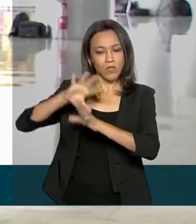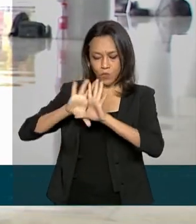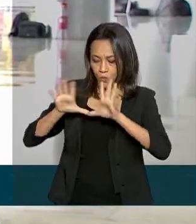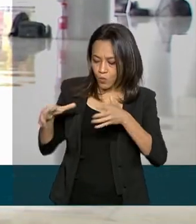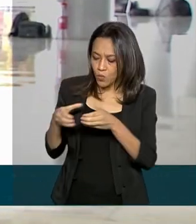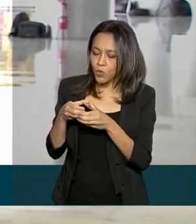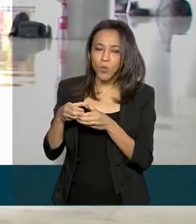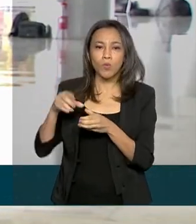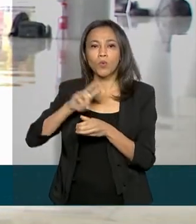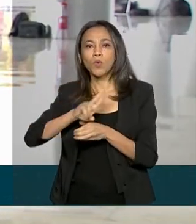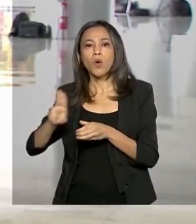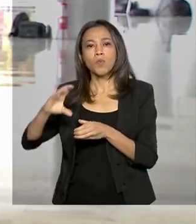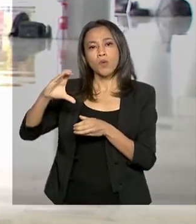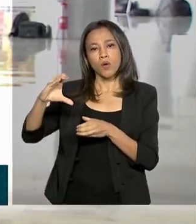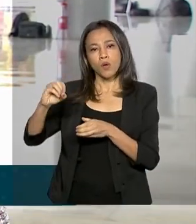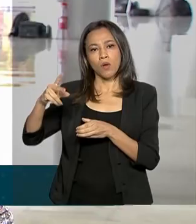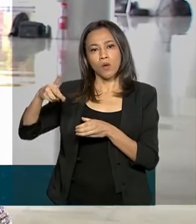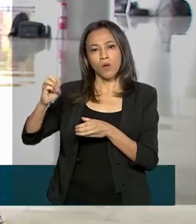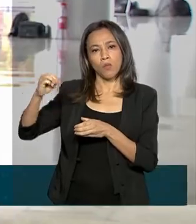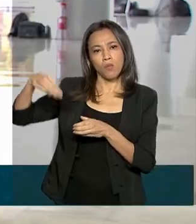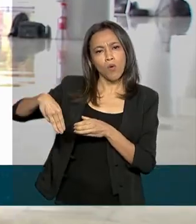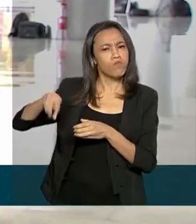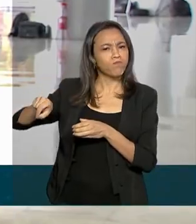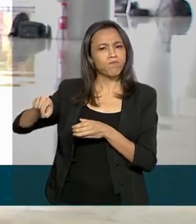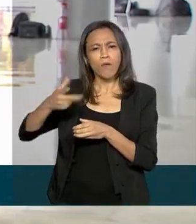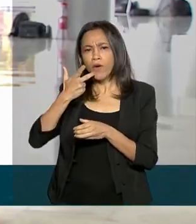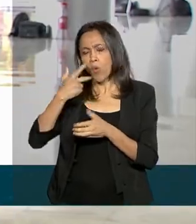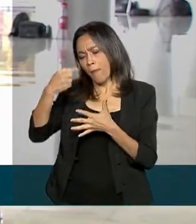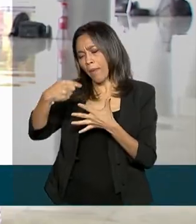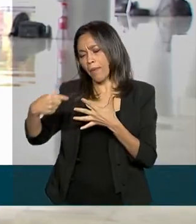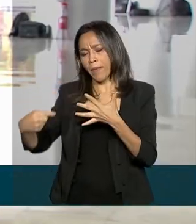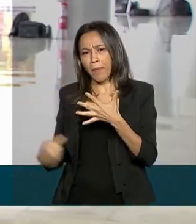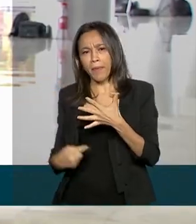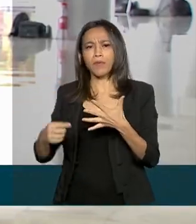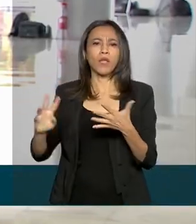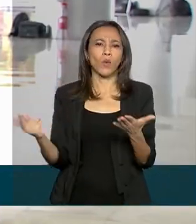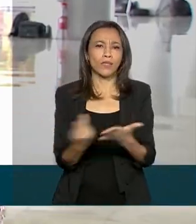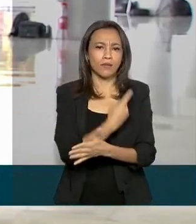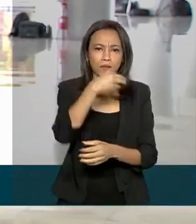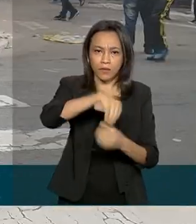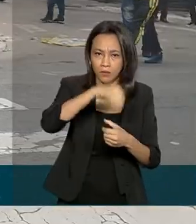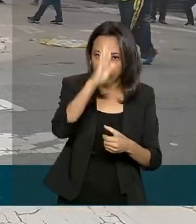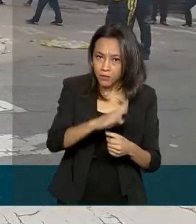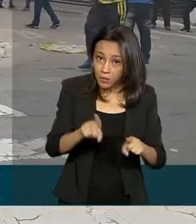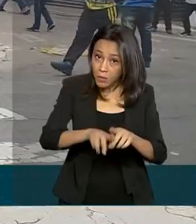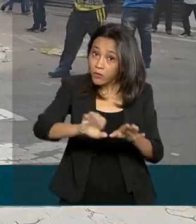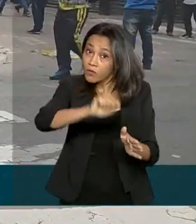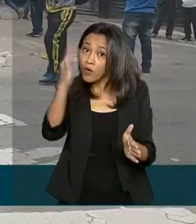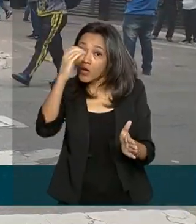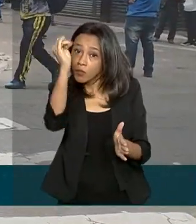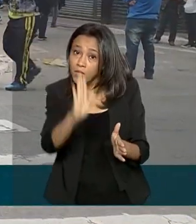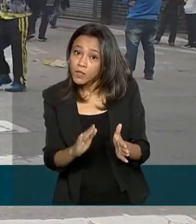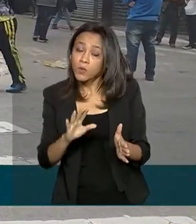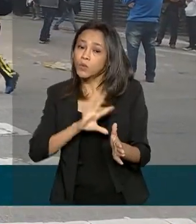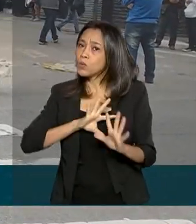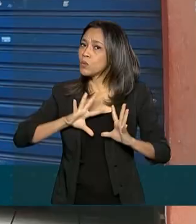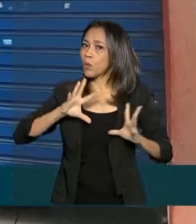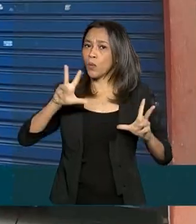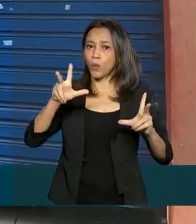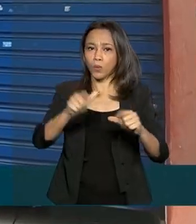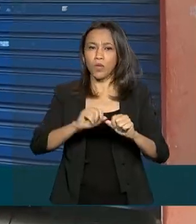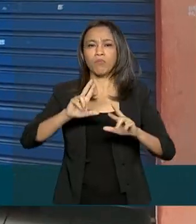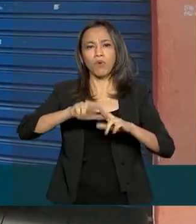Política Monetária do Banco Central apontou tanto motivos externos quanto internos. Todos estão ligados à